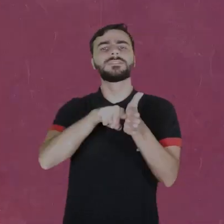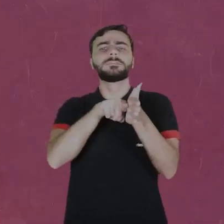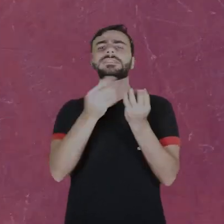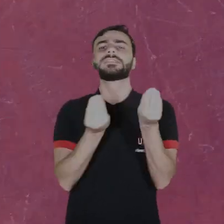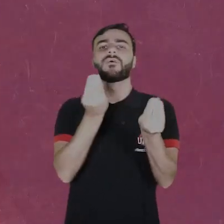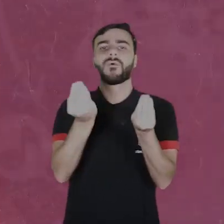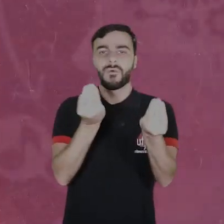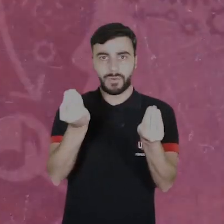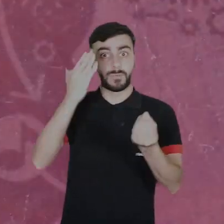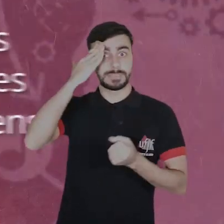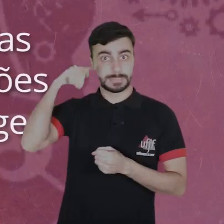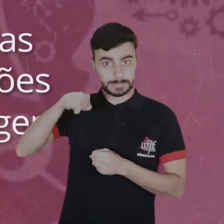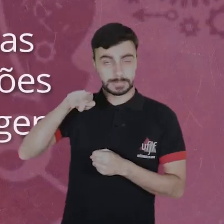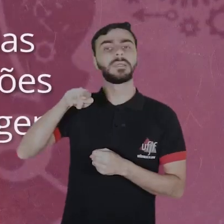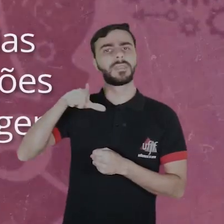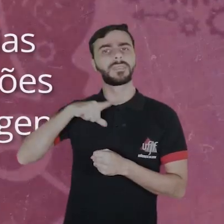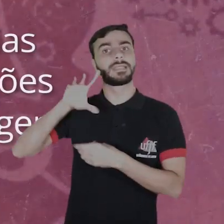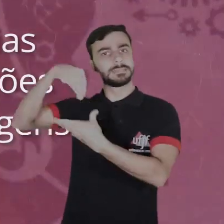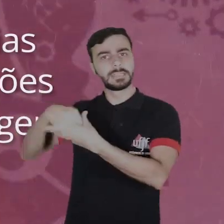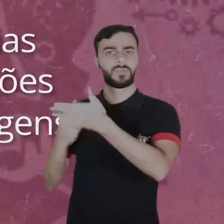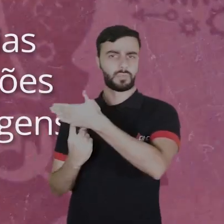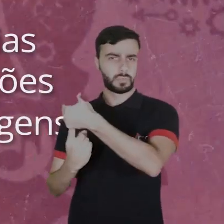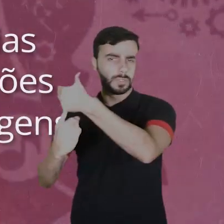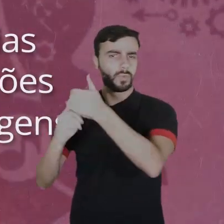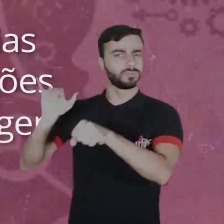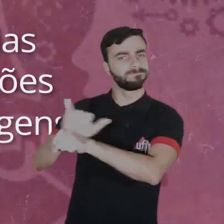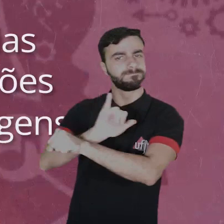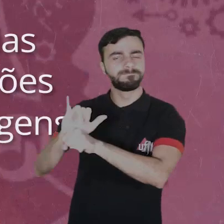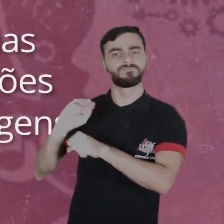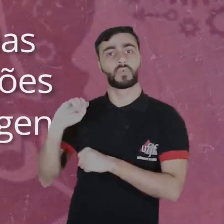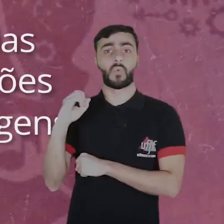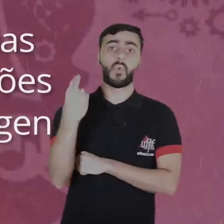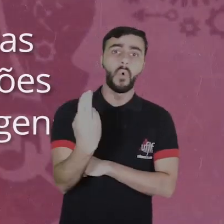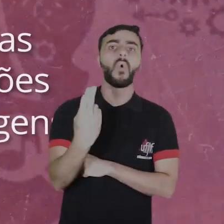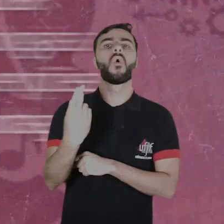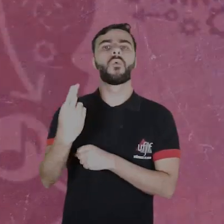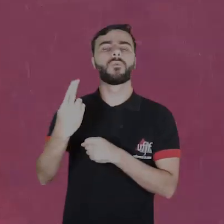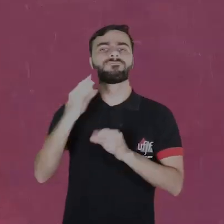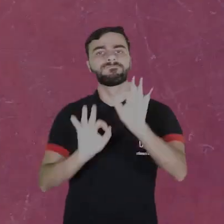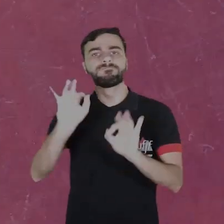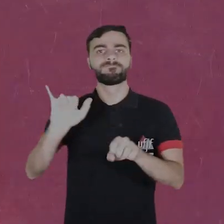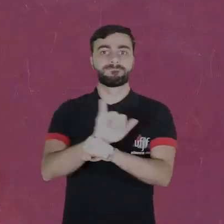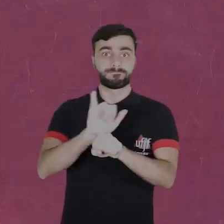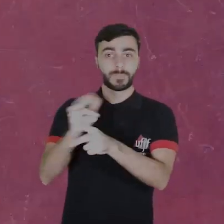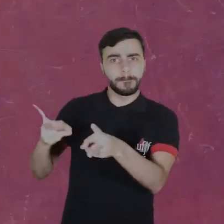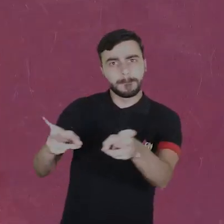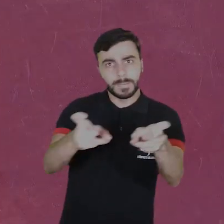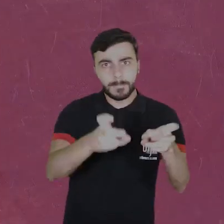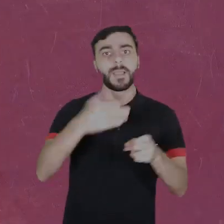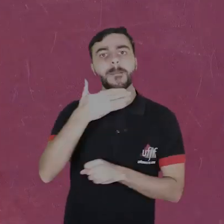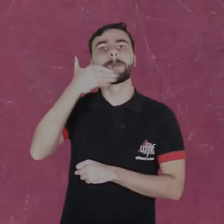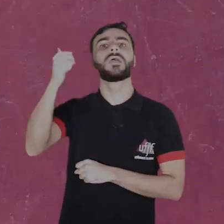em que a gente desenvolve algumas tecnologias ou intervenções ou abordagens para melhorar a nossa